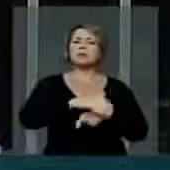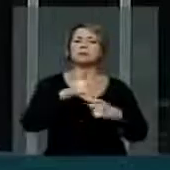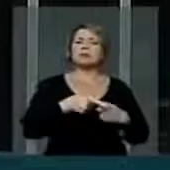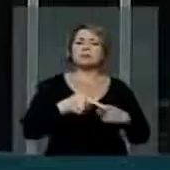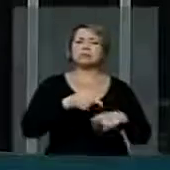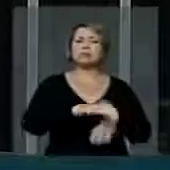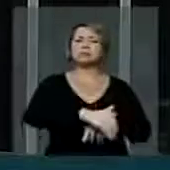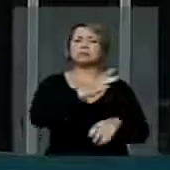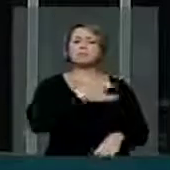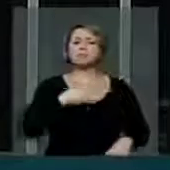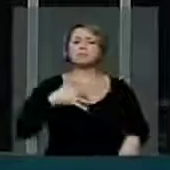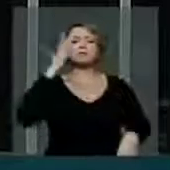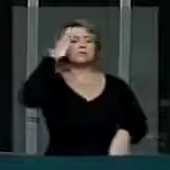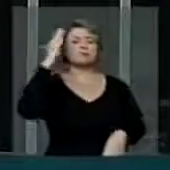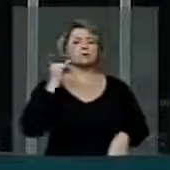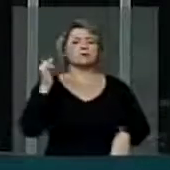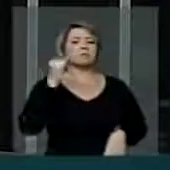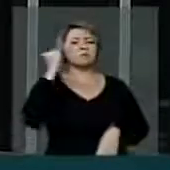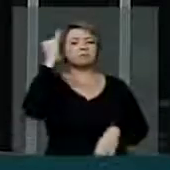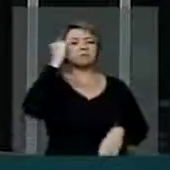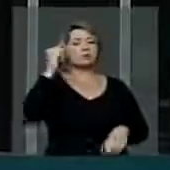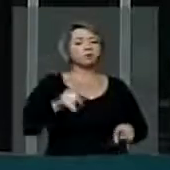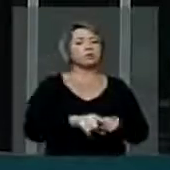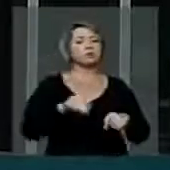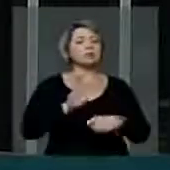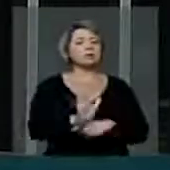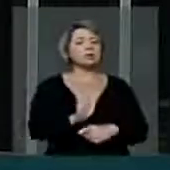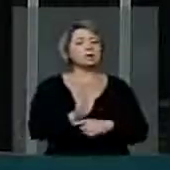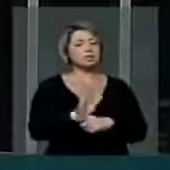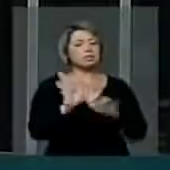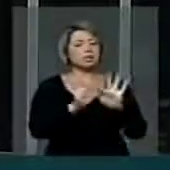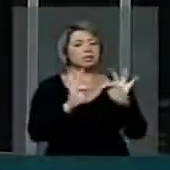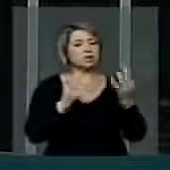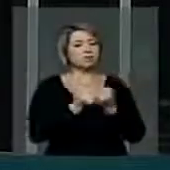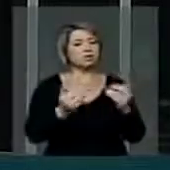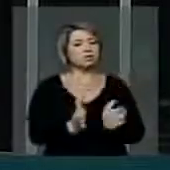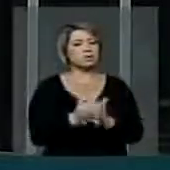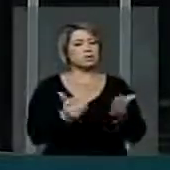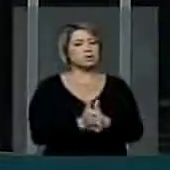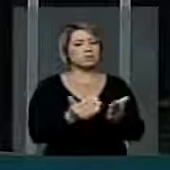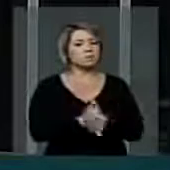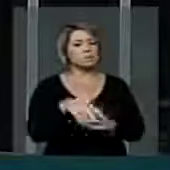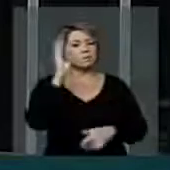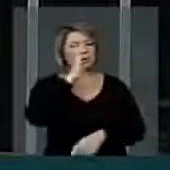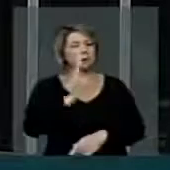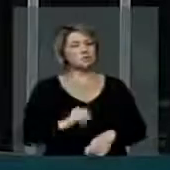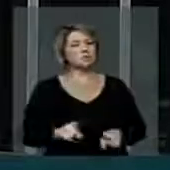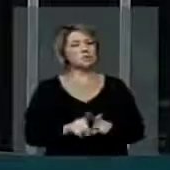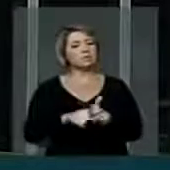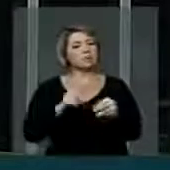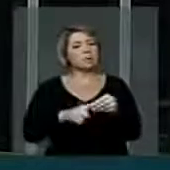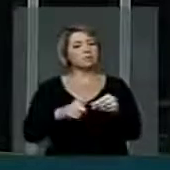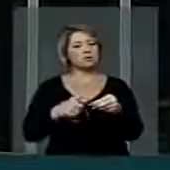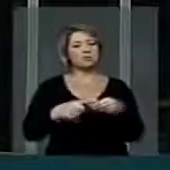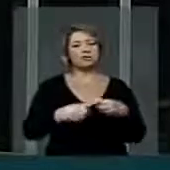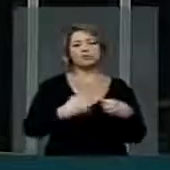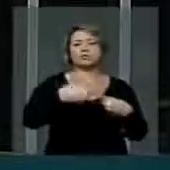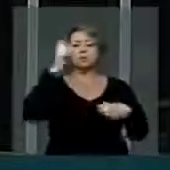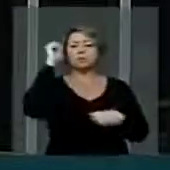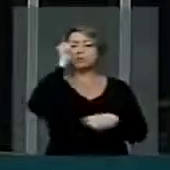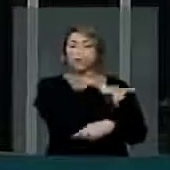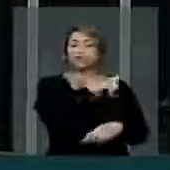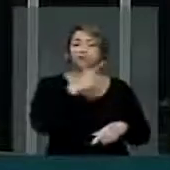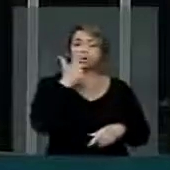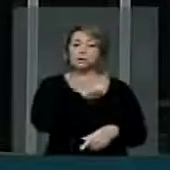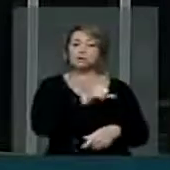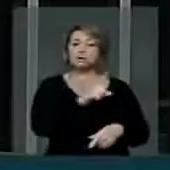entender da importância dessa matéria, principalmente para as famílias mais carentes, mais humildes, que residem nos municípios mais distantes, mais longínquos do nosso país.